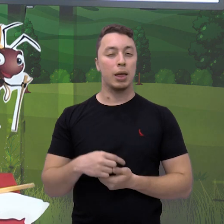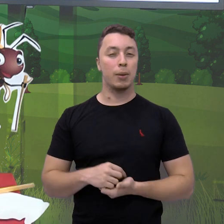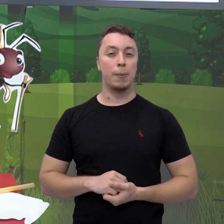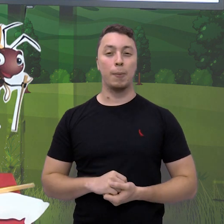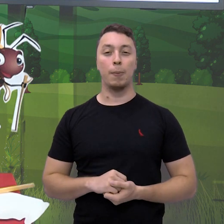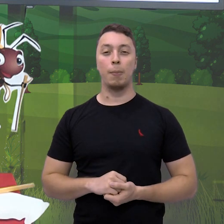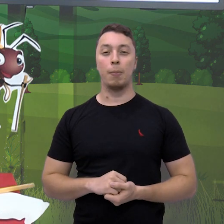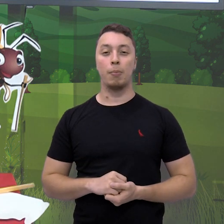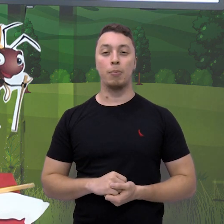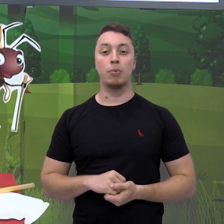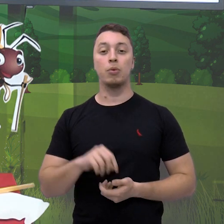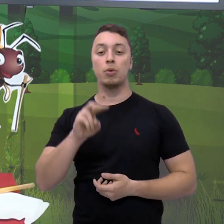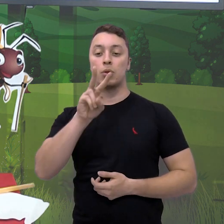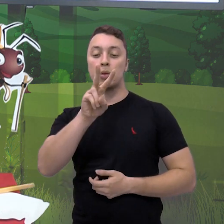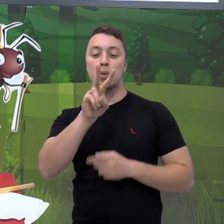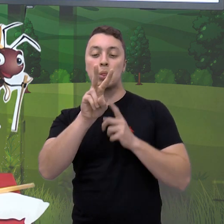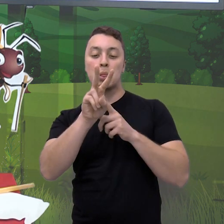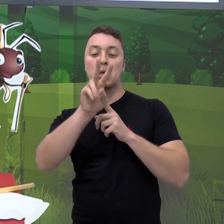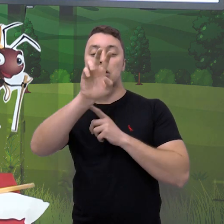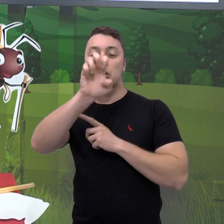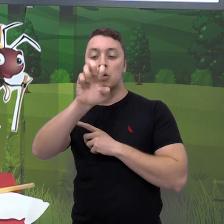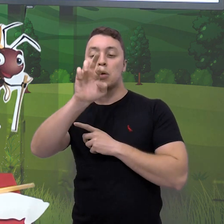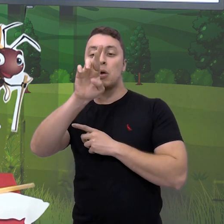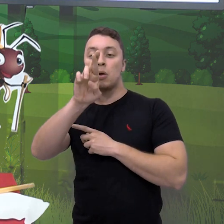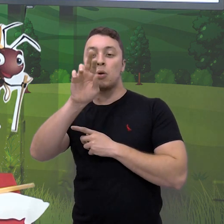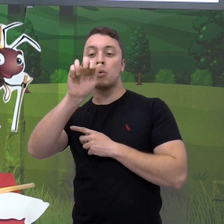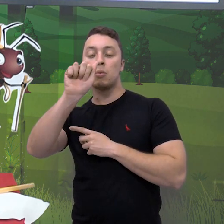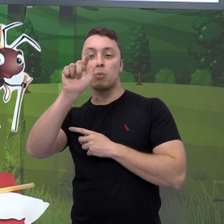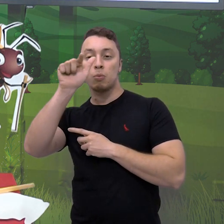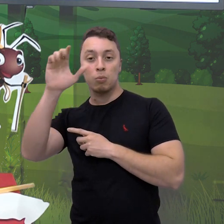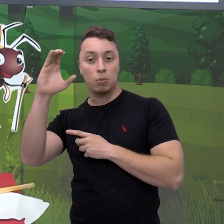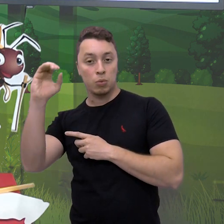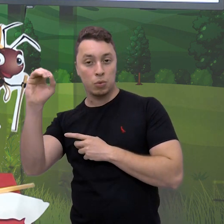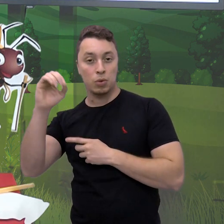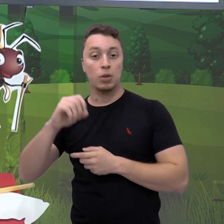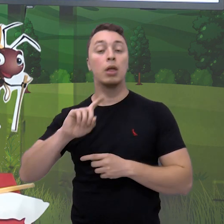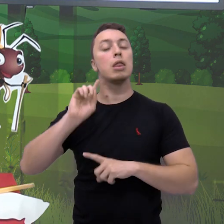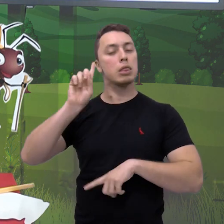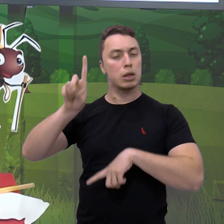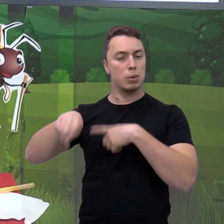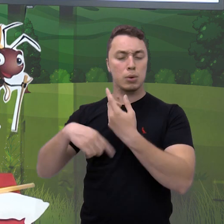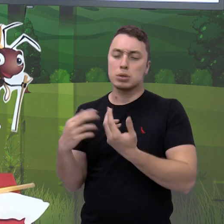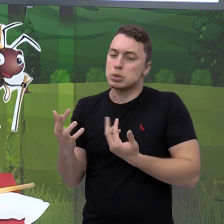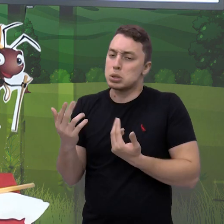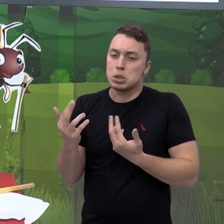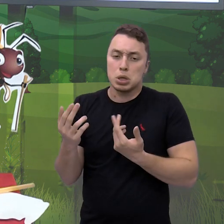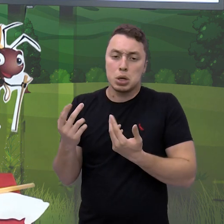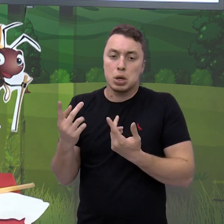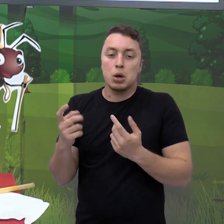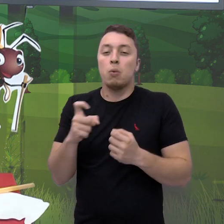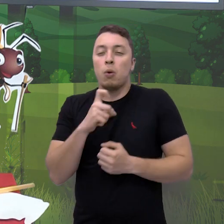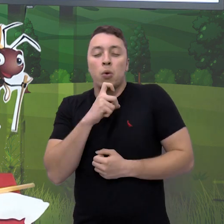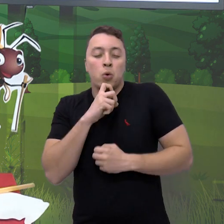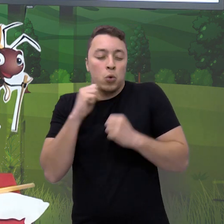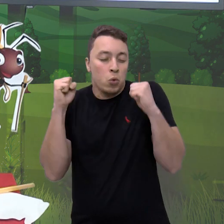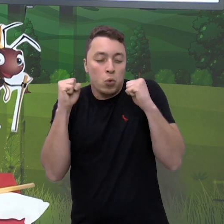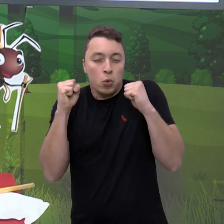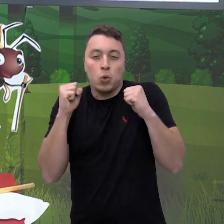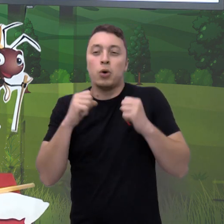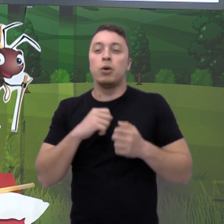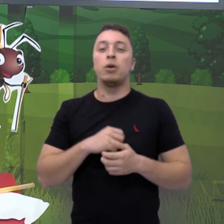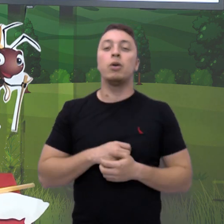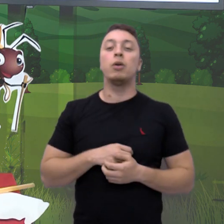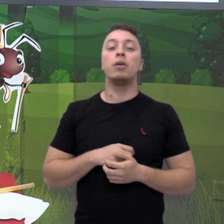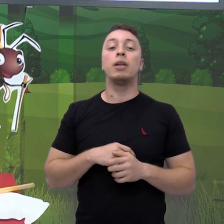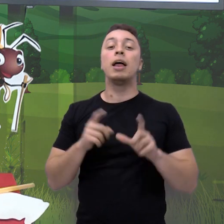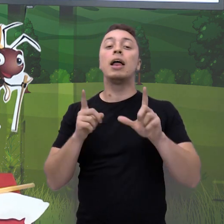palavrinha, olha. Verão. Depois, você vai fazer a mesma coisa com o inverno. A palavra inverno começa com a